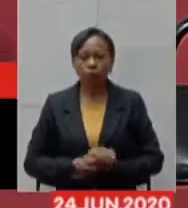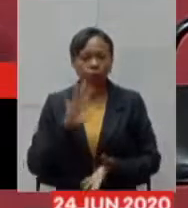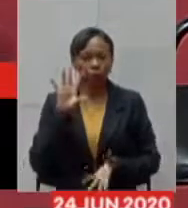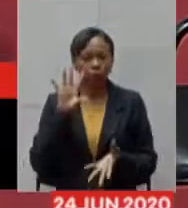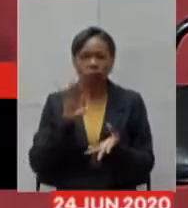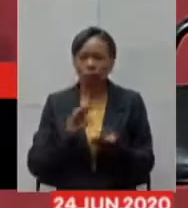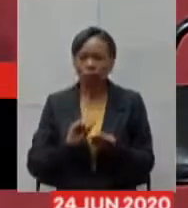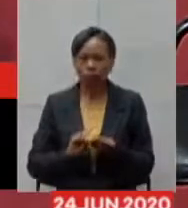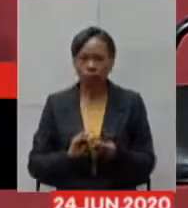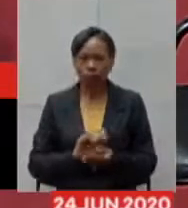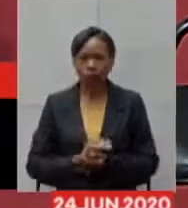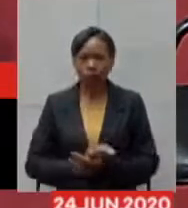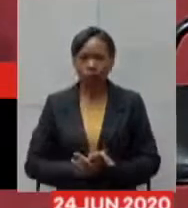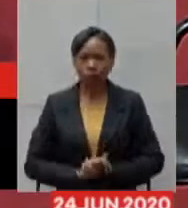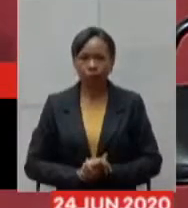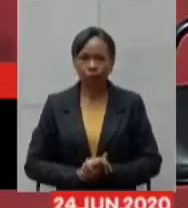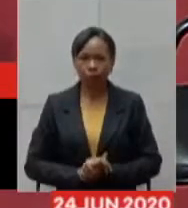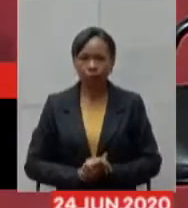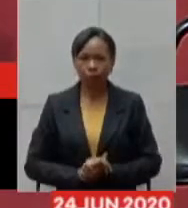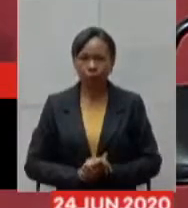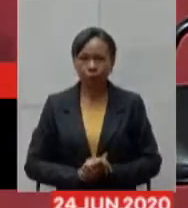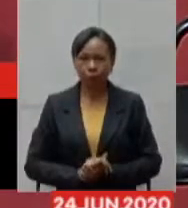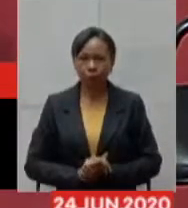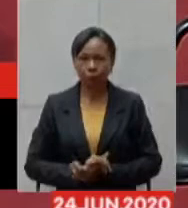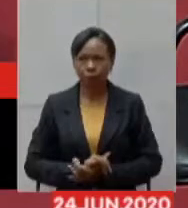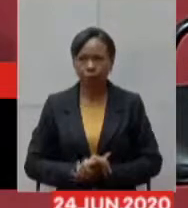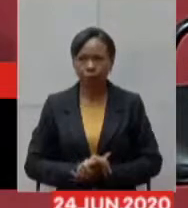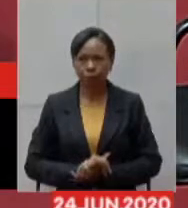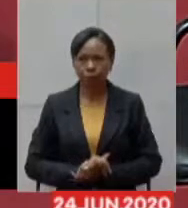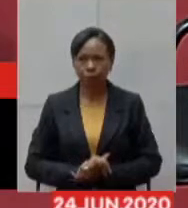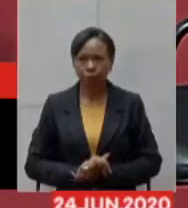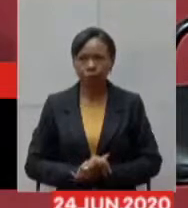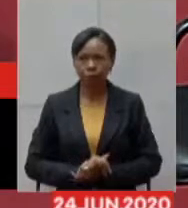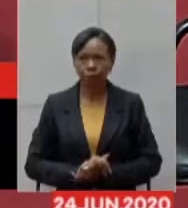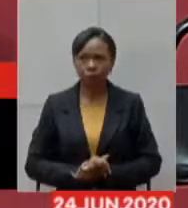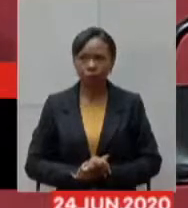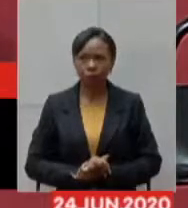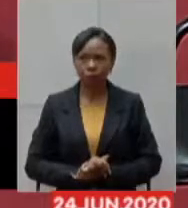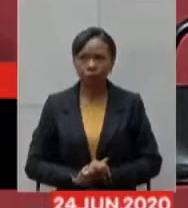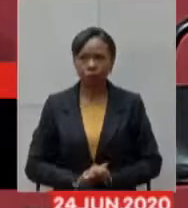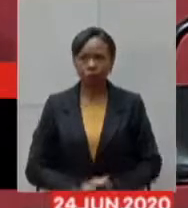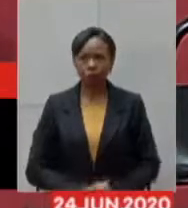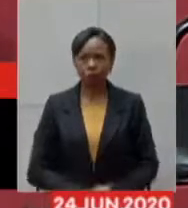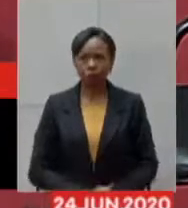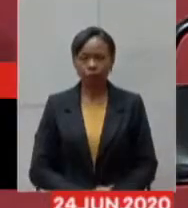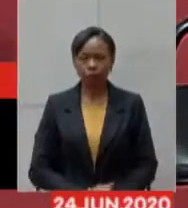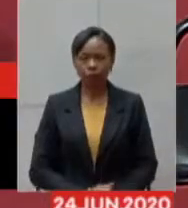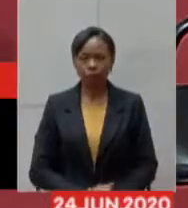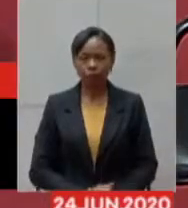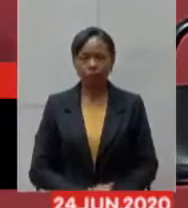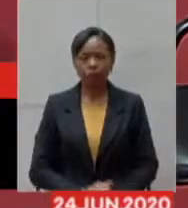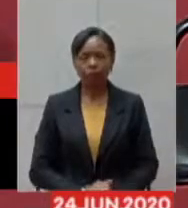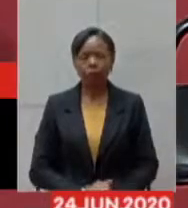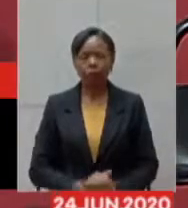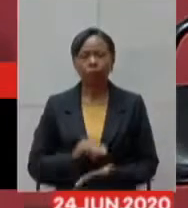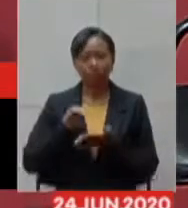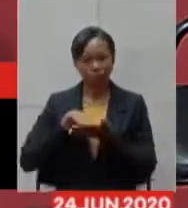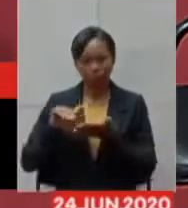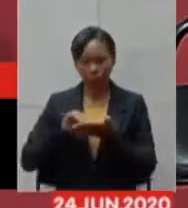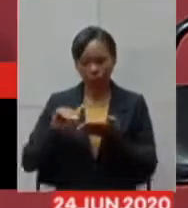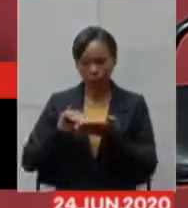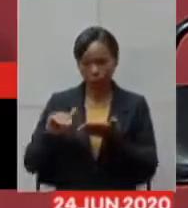obrigado secretário